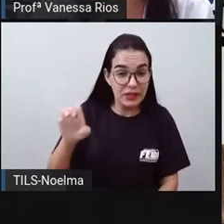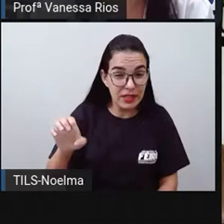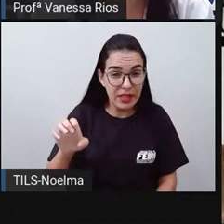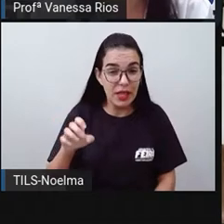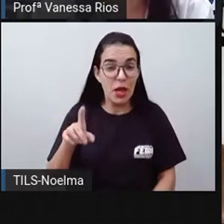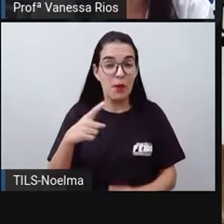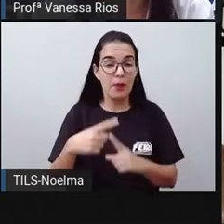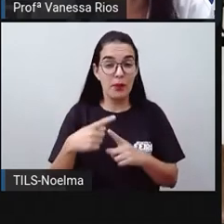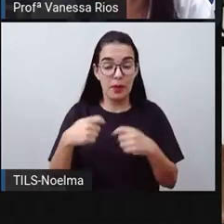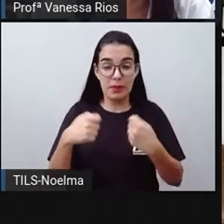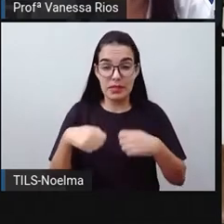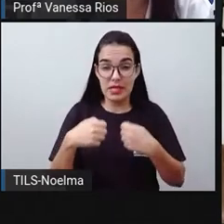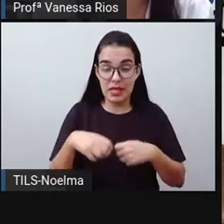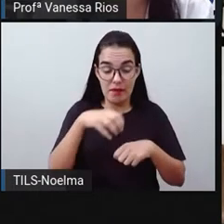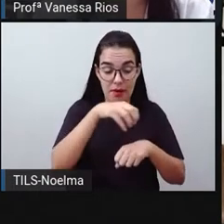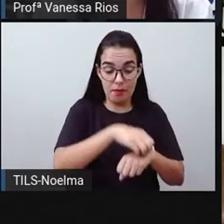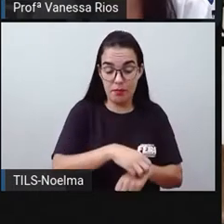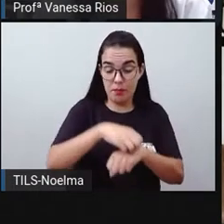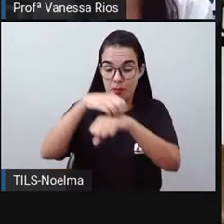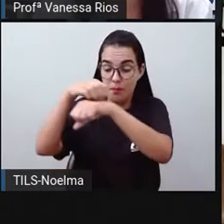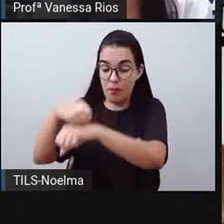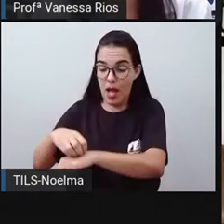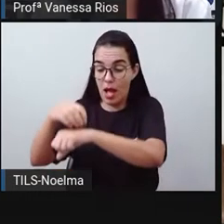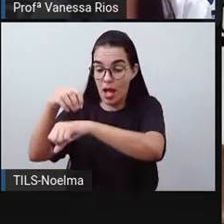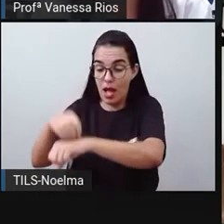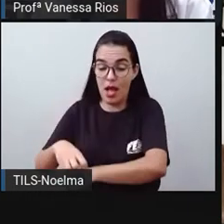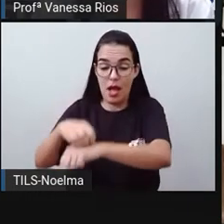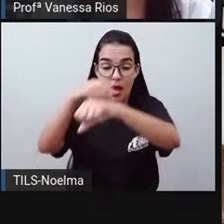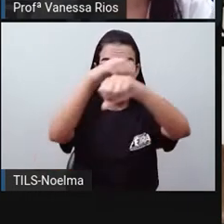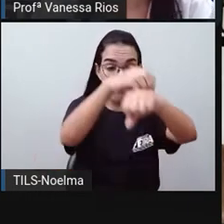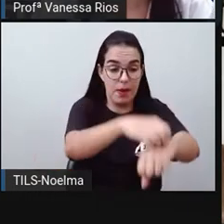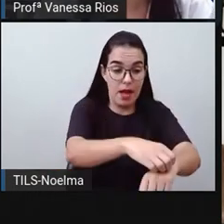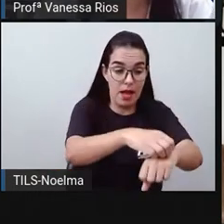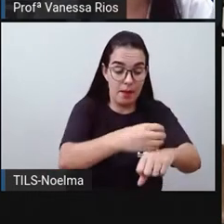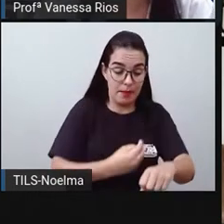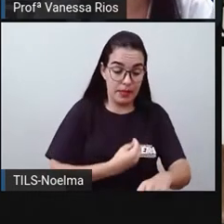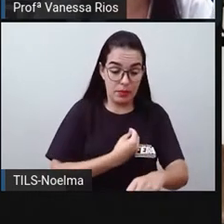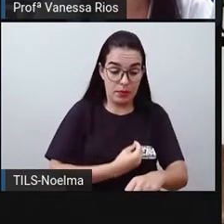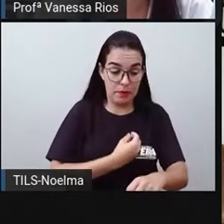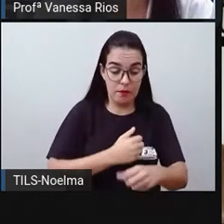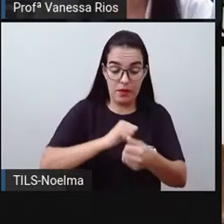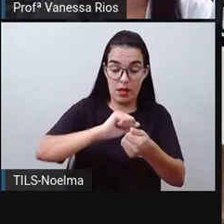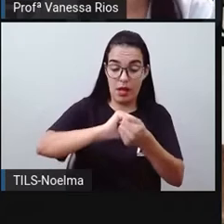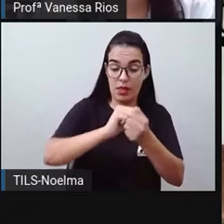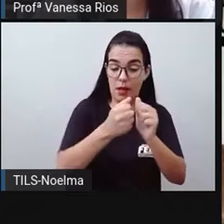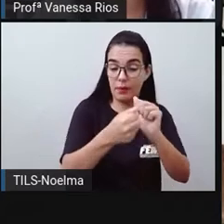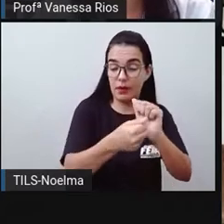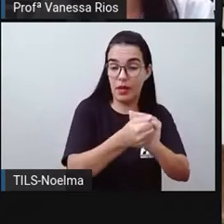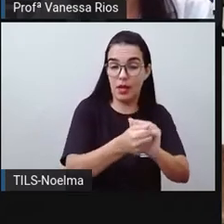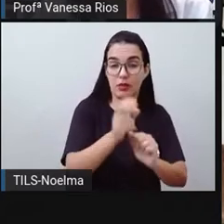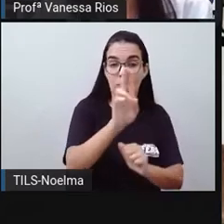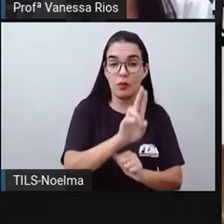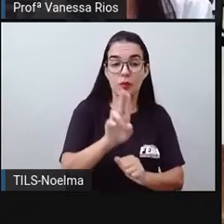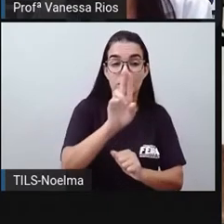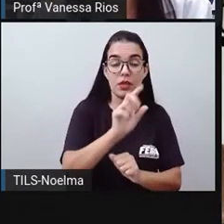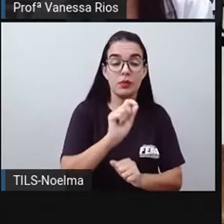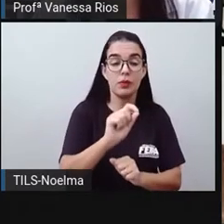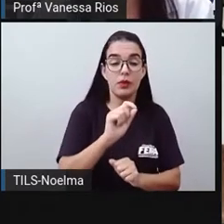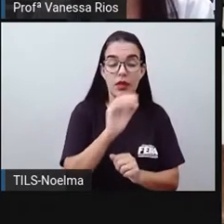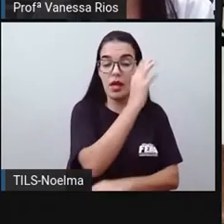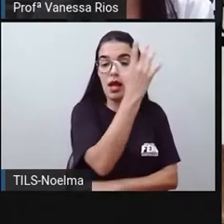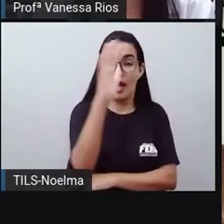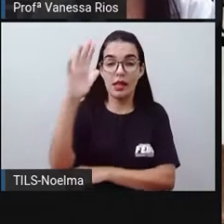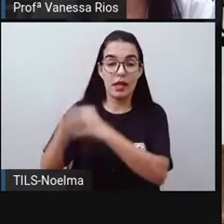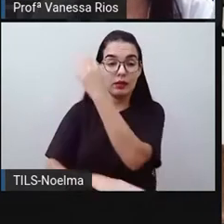questões de sobrevivência, né? Pra poder se adaptar, pra poder usufruir daquilo que a natureza oferecia em